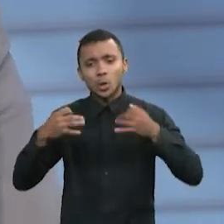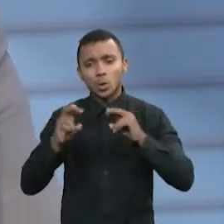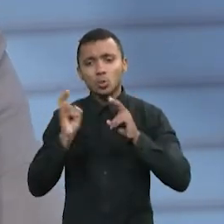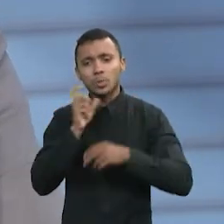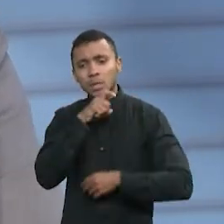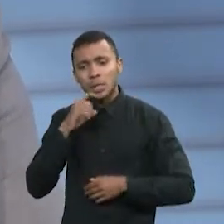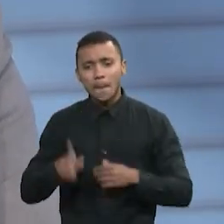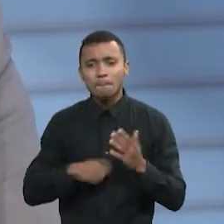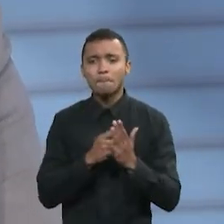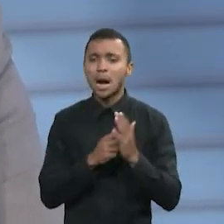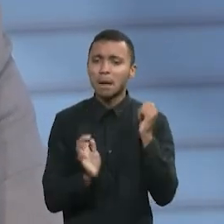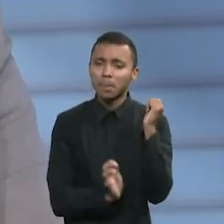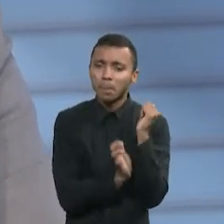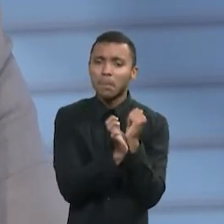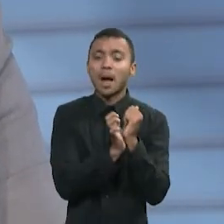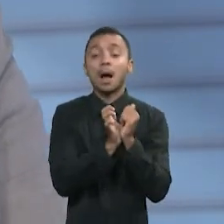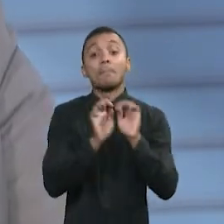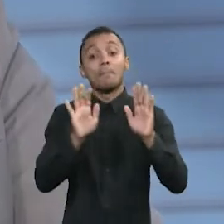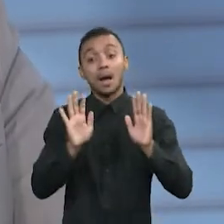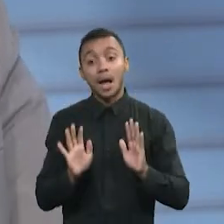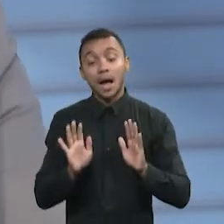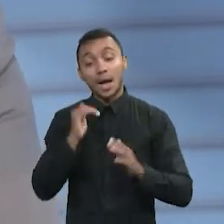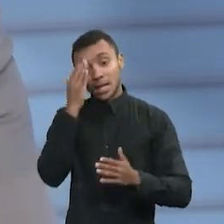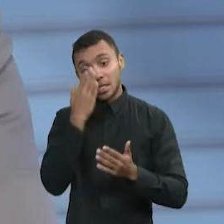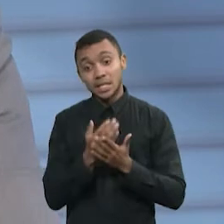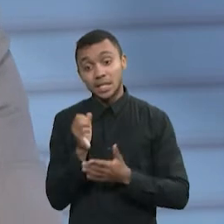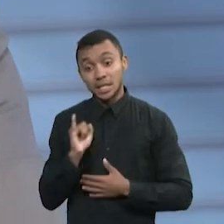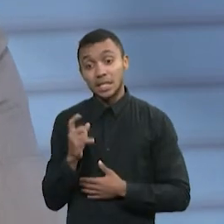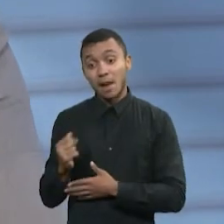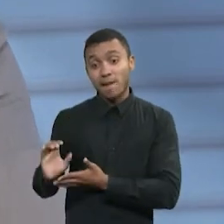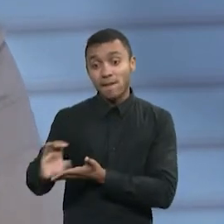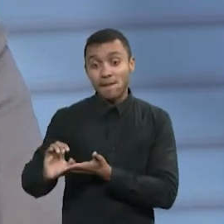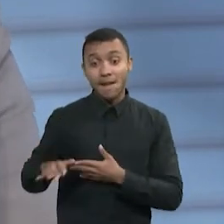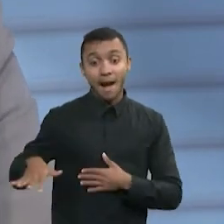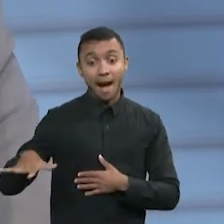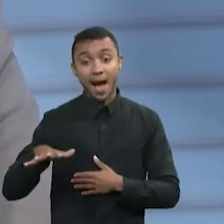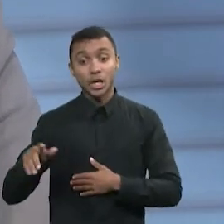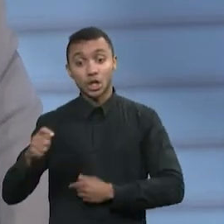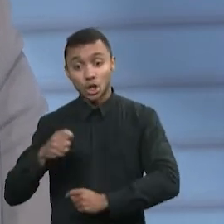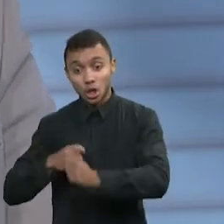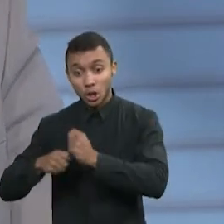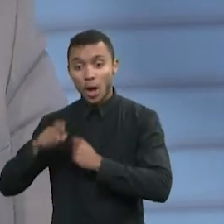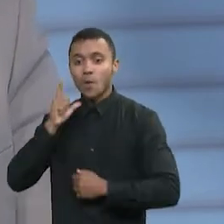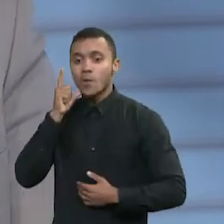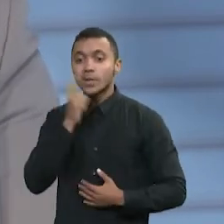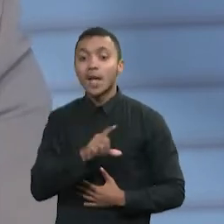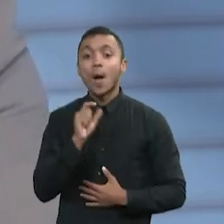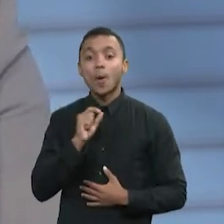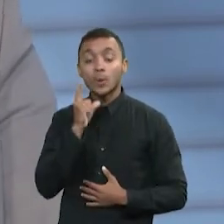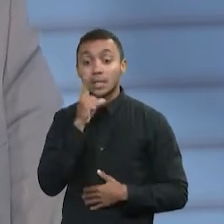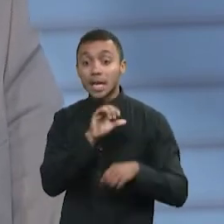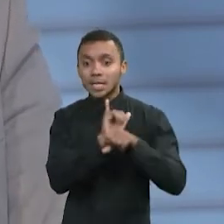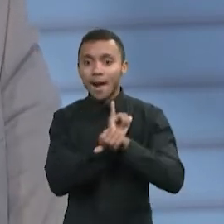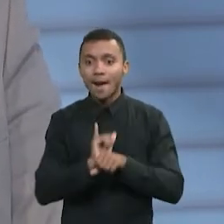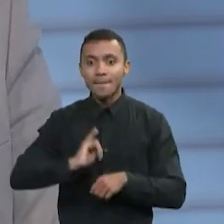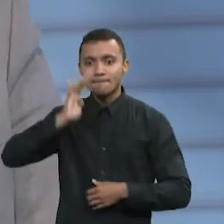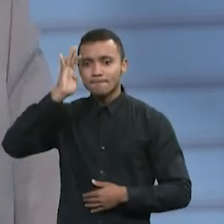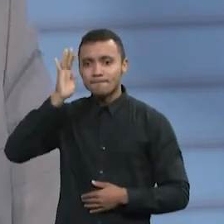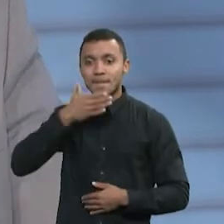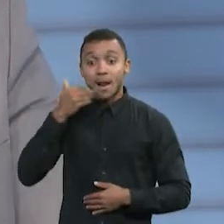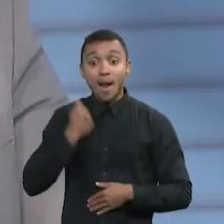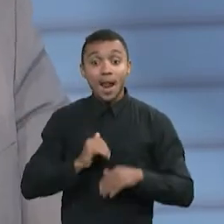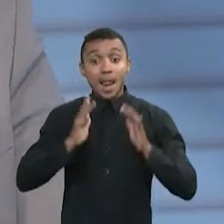da burocracia que pesa também. Mas eu acho que quanto mais a gente investir em gestão, mais a gente vai conseguir buscar soluções para